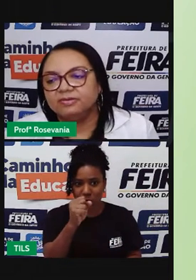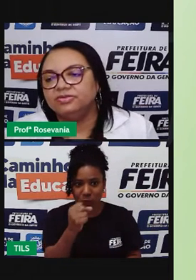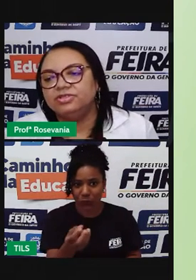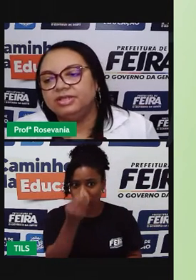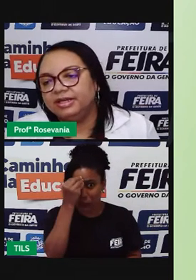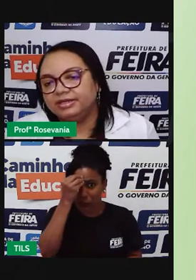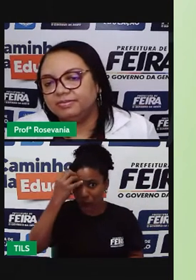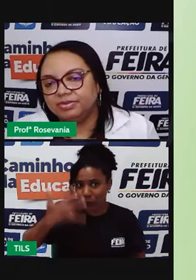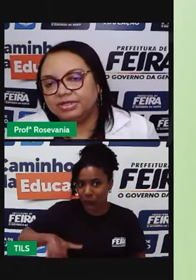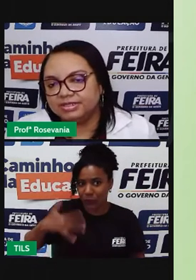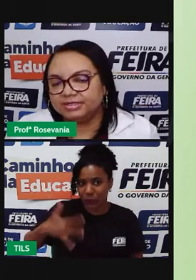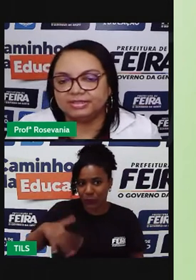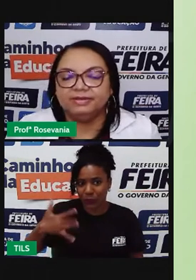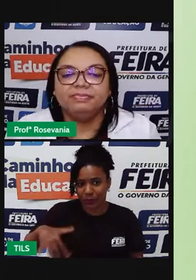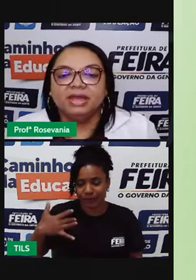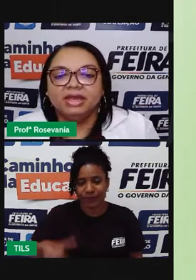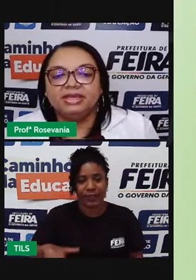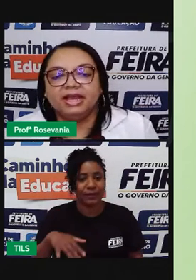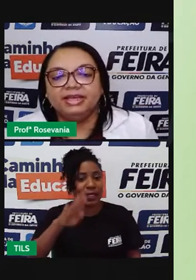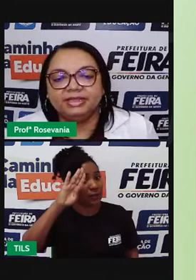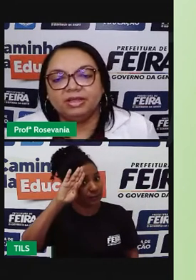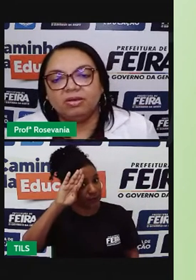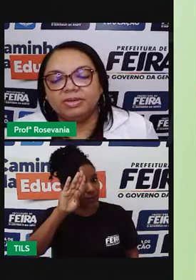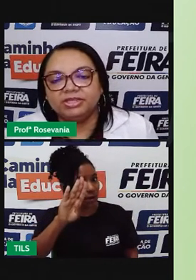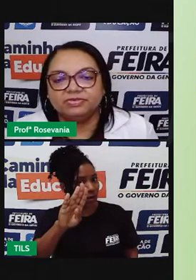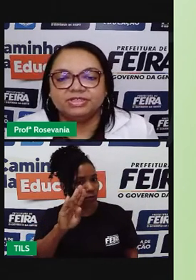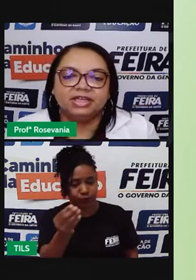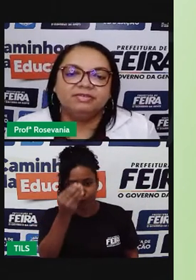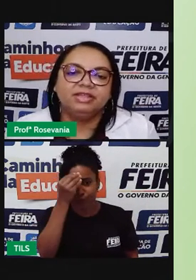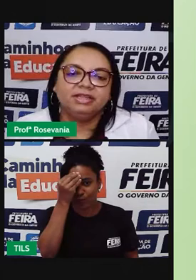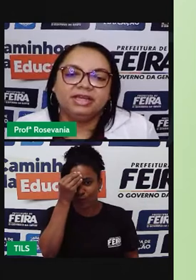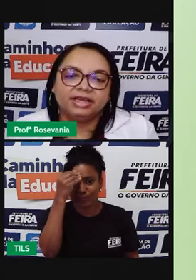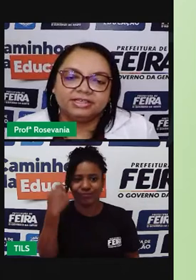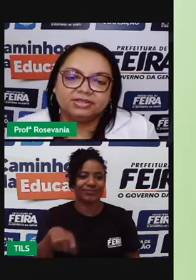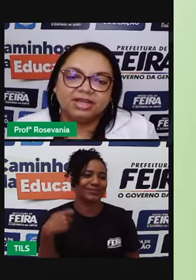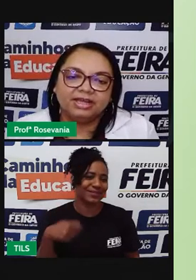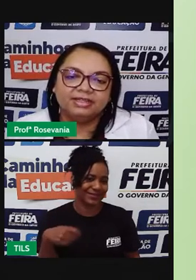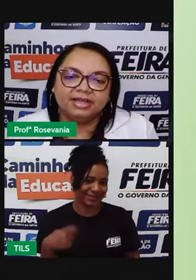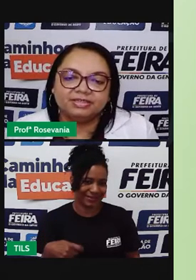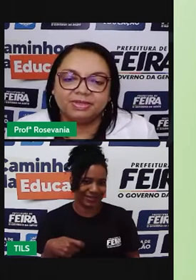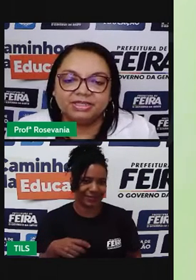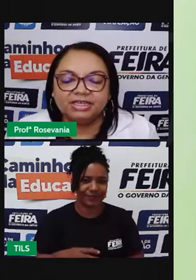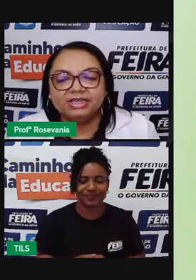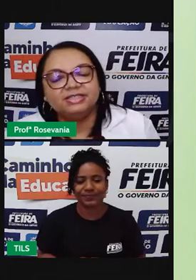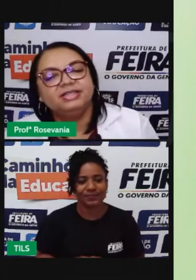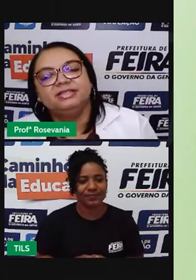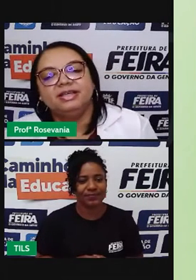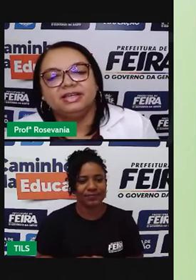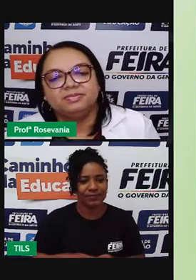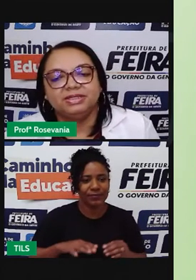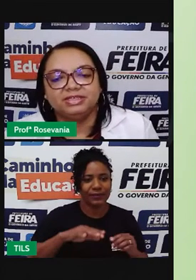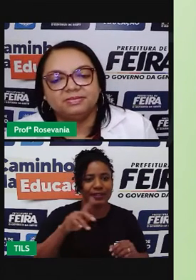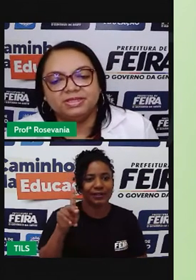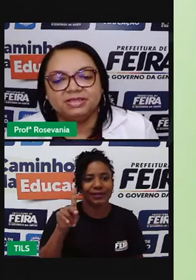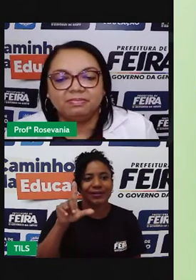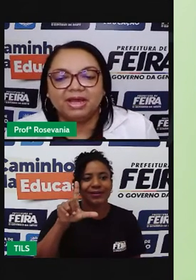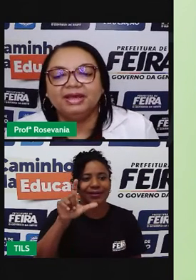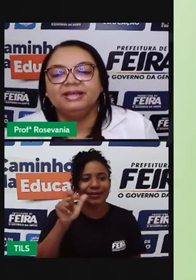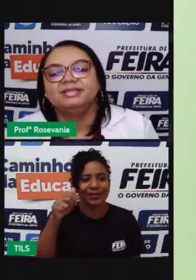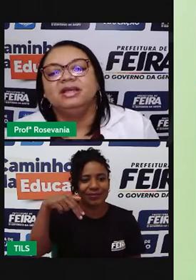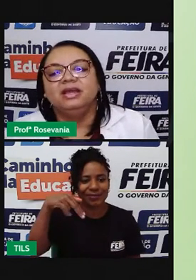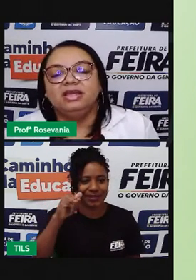atenção, né, embora dizia assim. E aí, normalmente, você deve entender a questão da área das planícies, né, as planícies